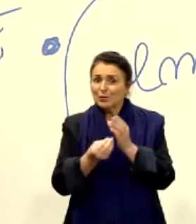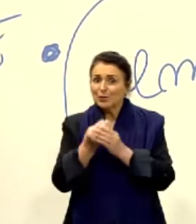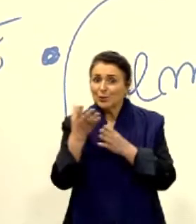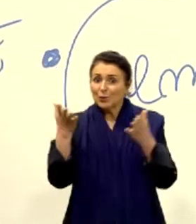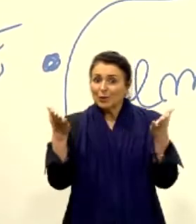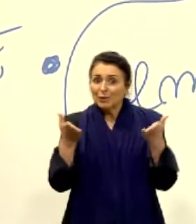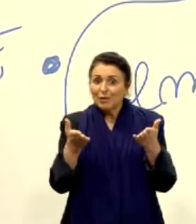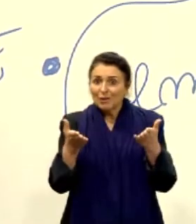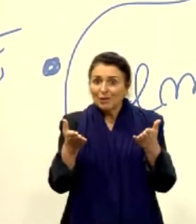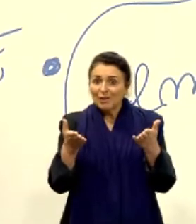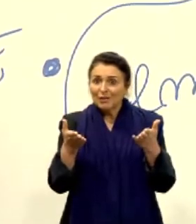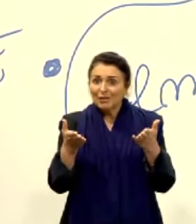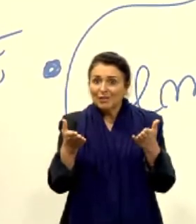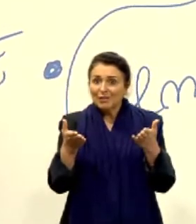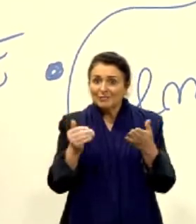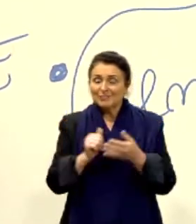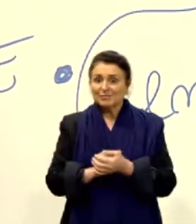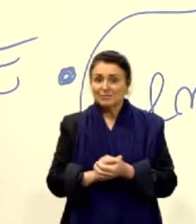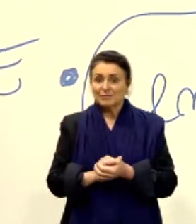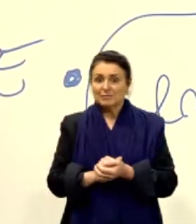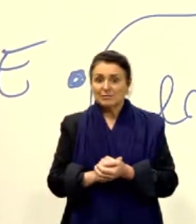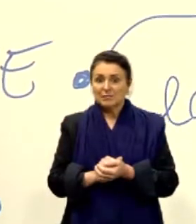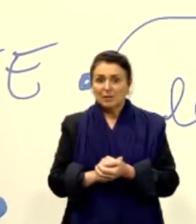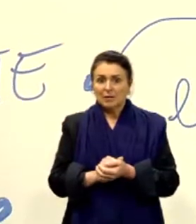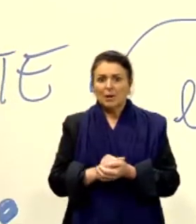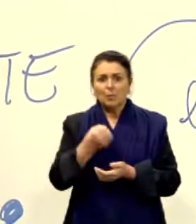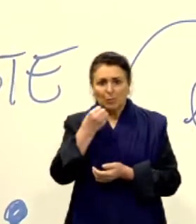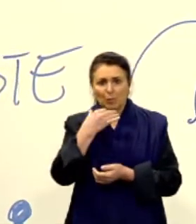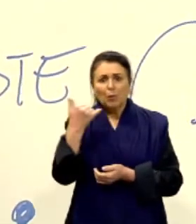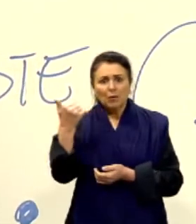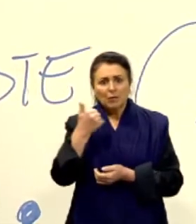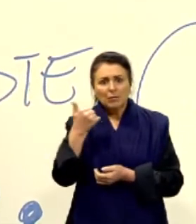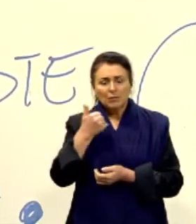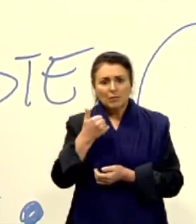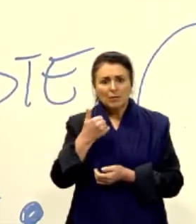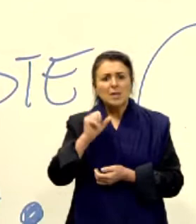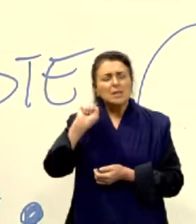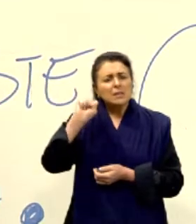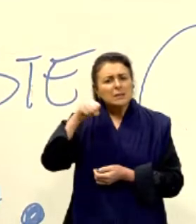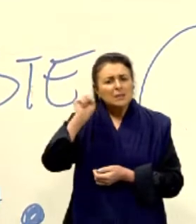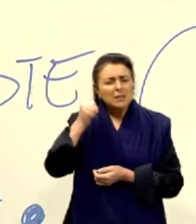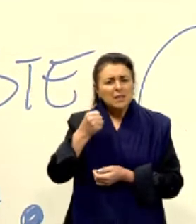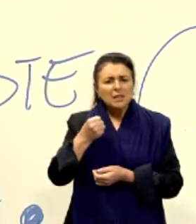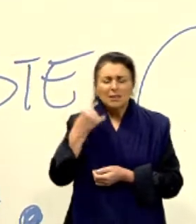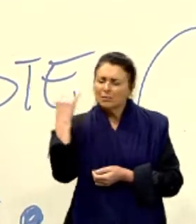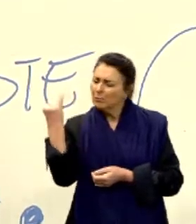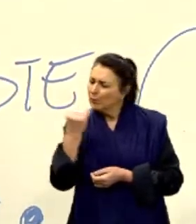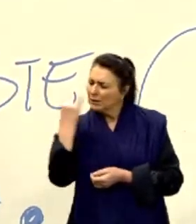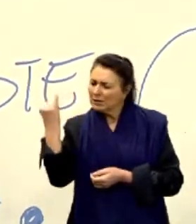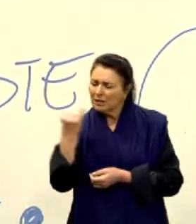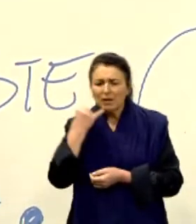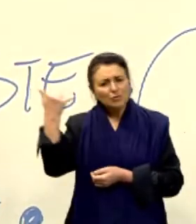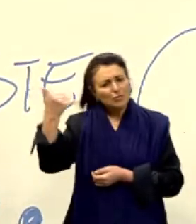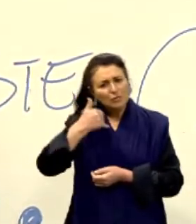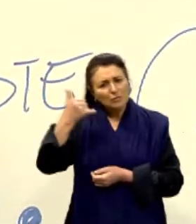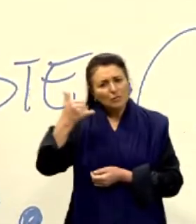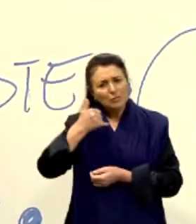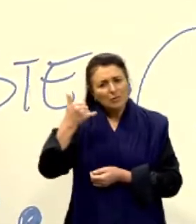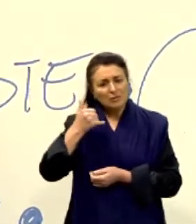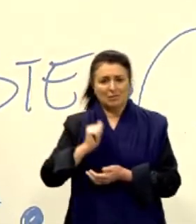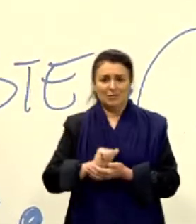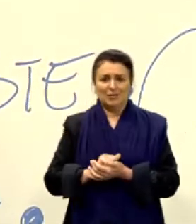Olha aqui. Não é uma boa informação? Uma baita informação, porque isso aqui já vai me levar, ó,